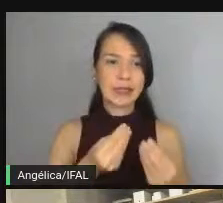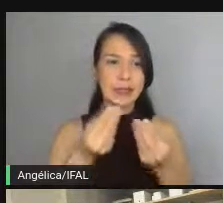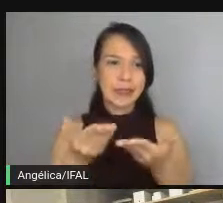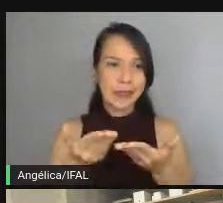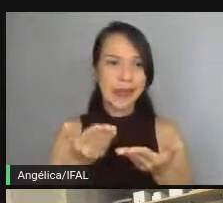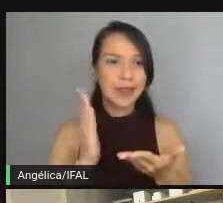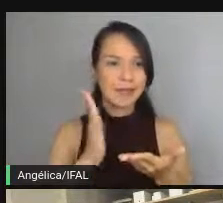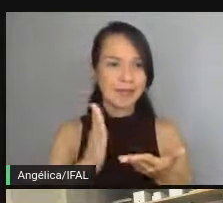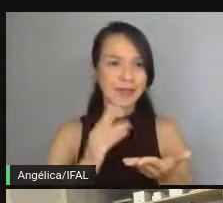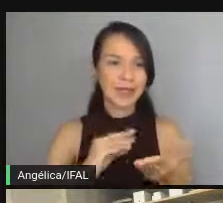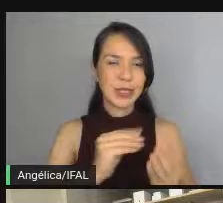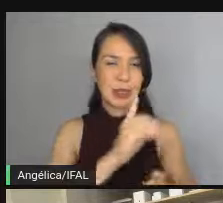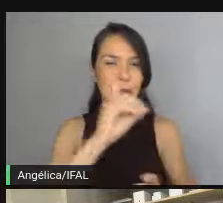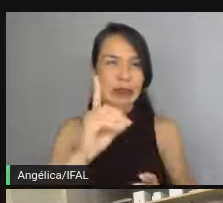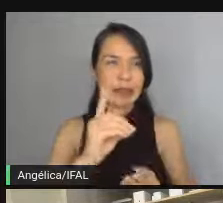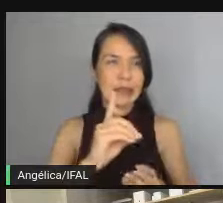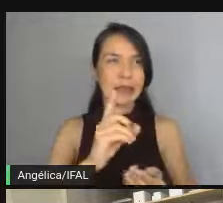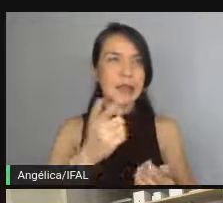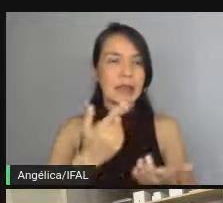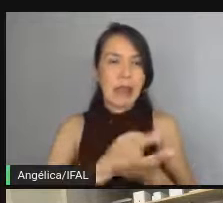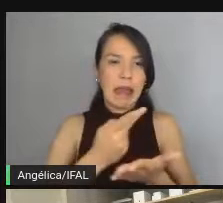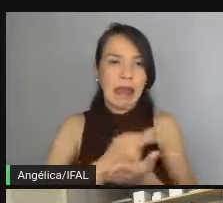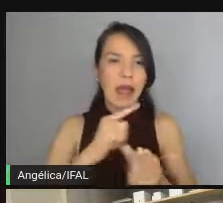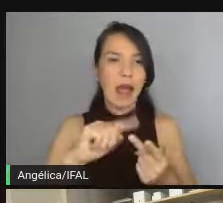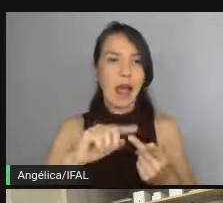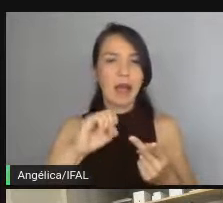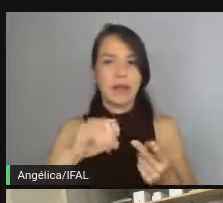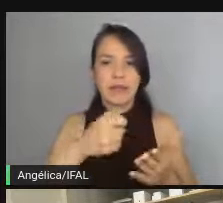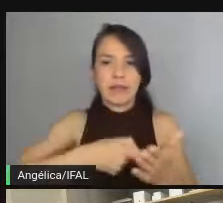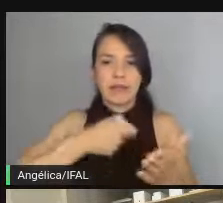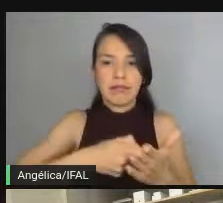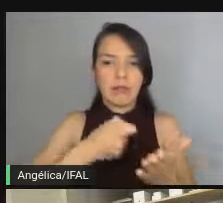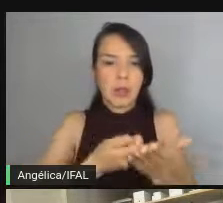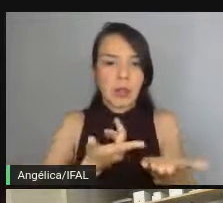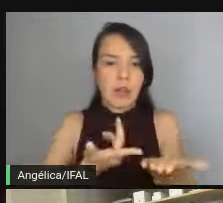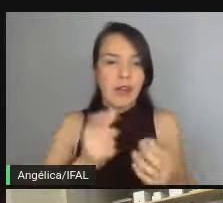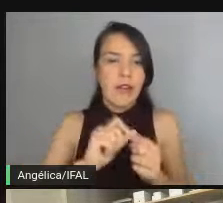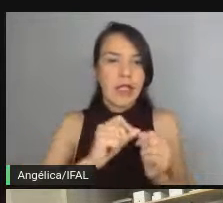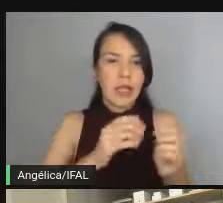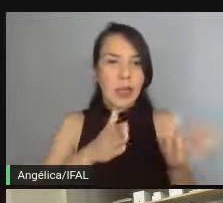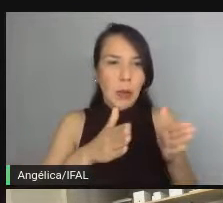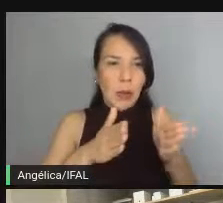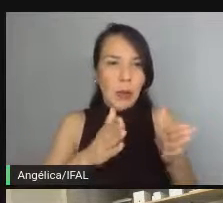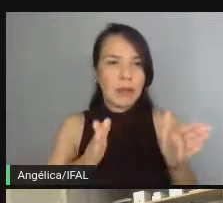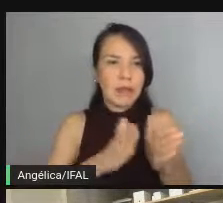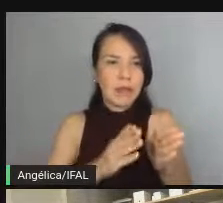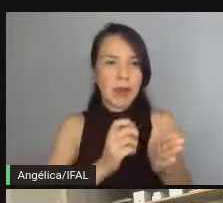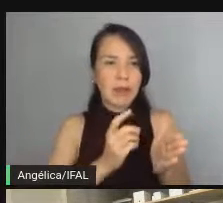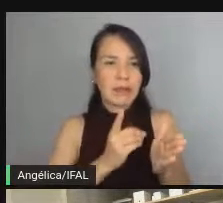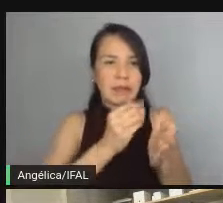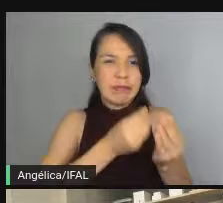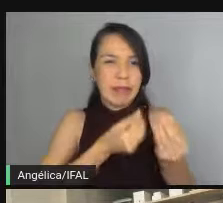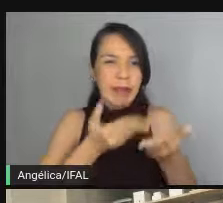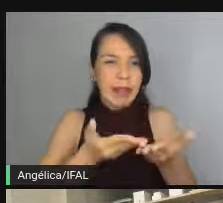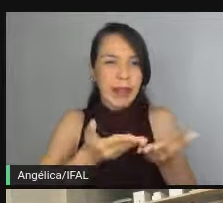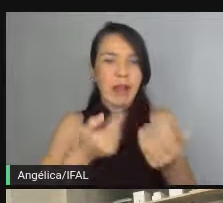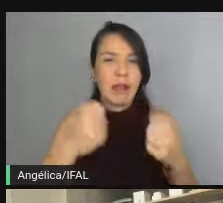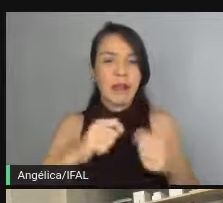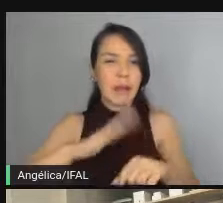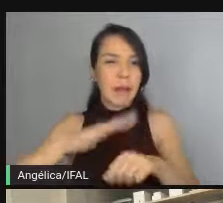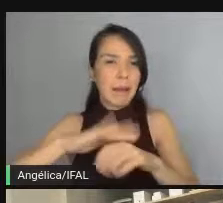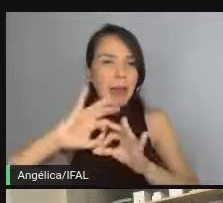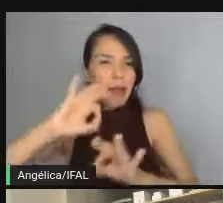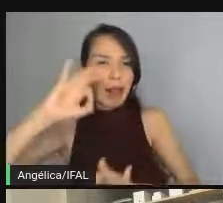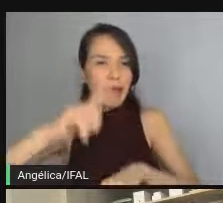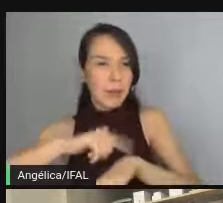você deu um prazo errado. Se te forçar a fazer em um prazo muito curto, uma funcionalidade que deveria ser muito maior.